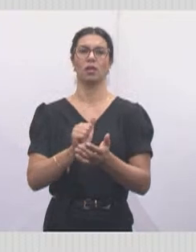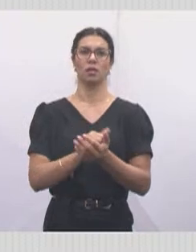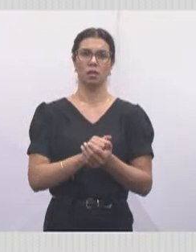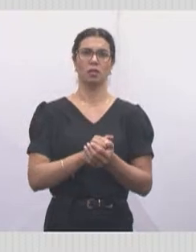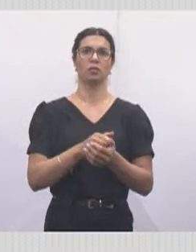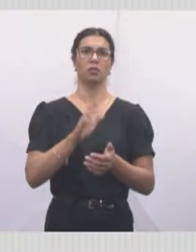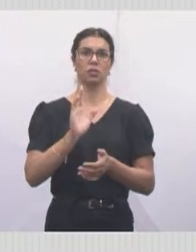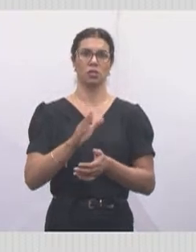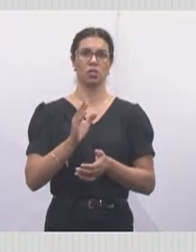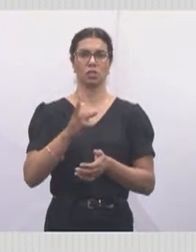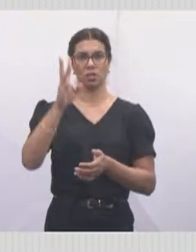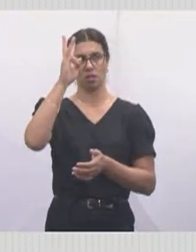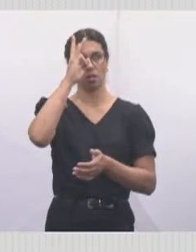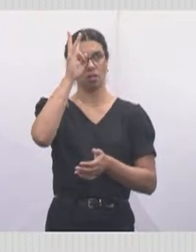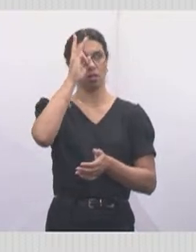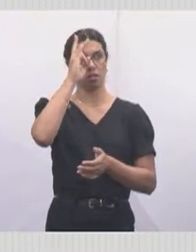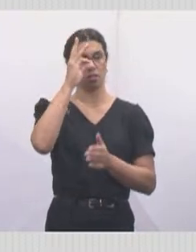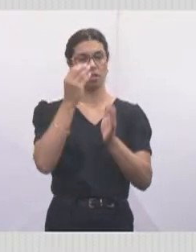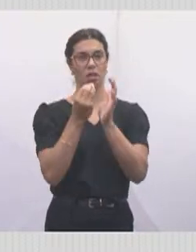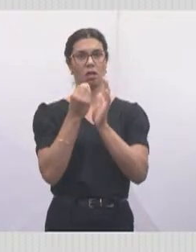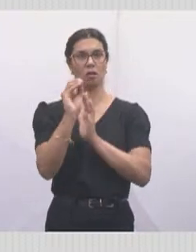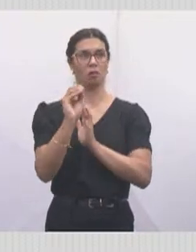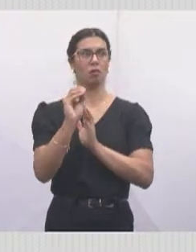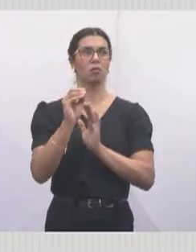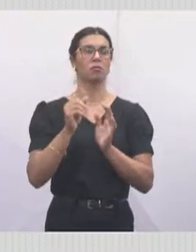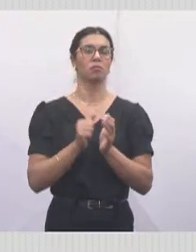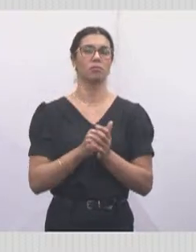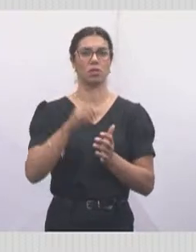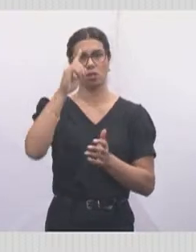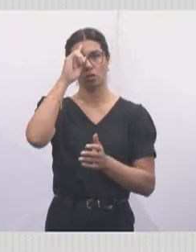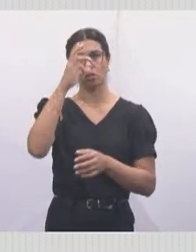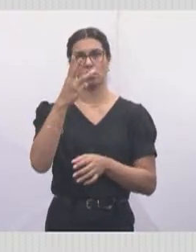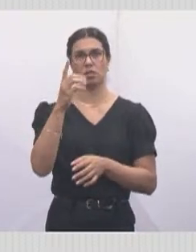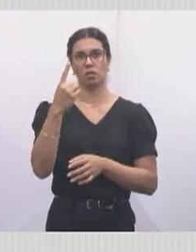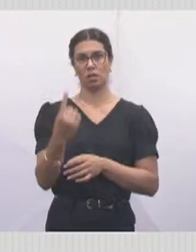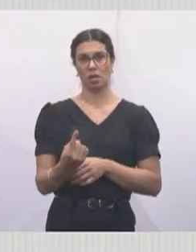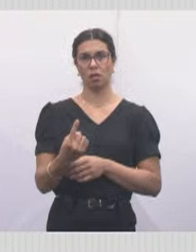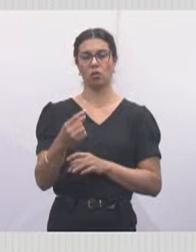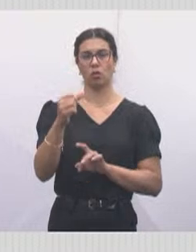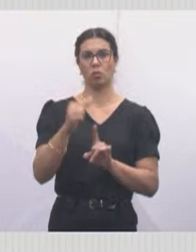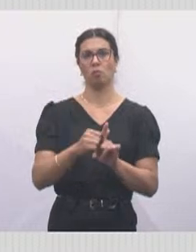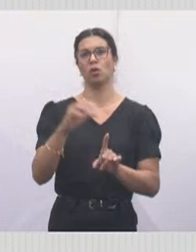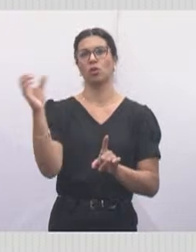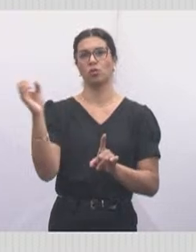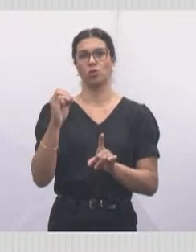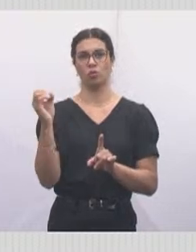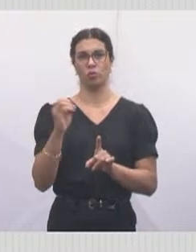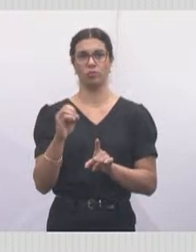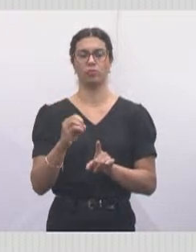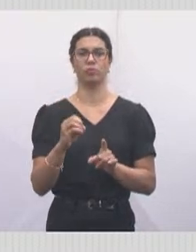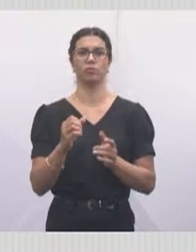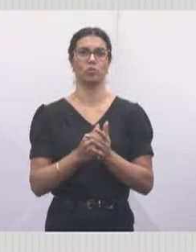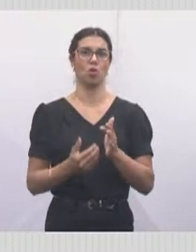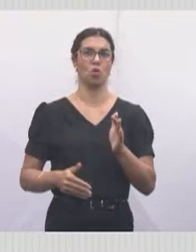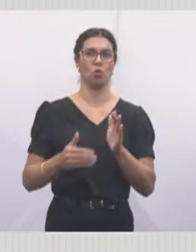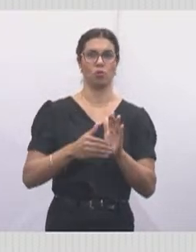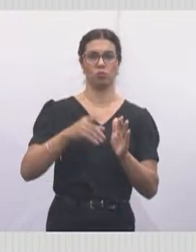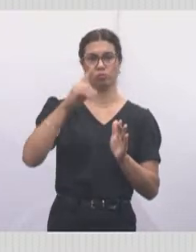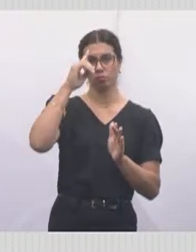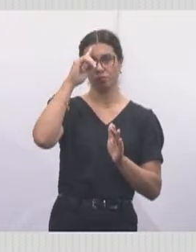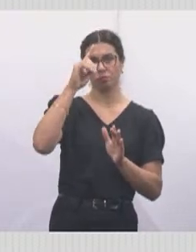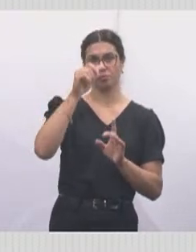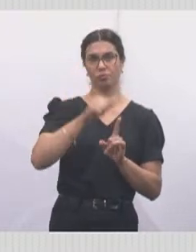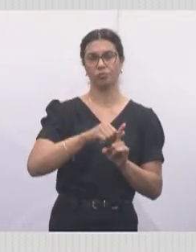Oficial na terça-feira, dia 31, dia 31, último dia do mês